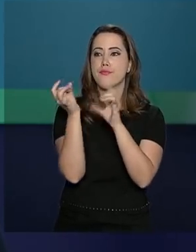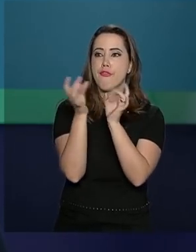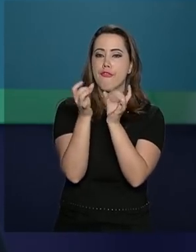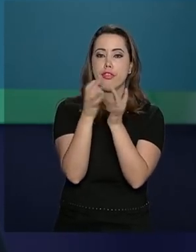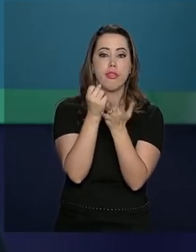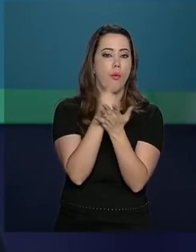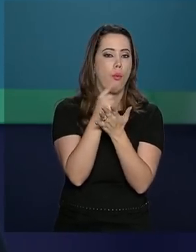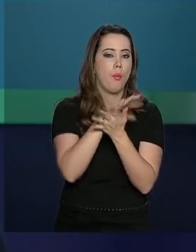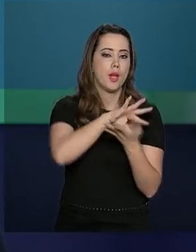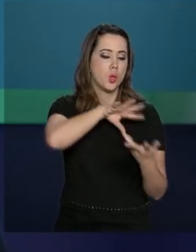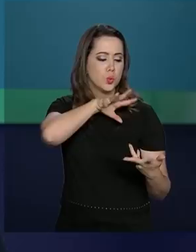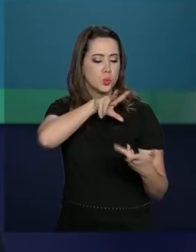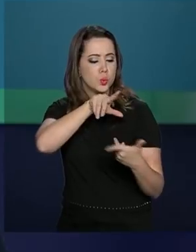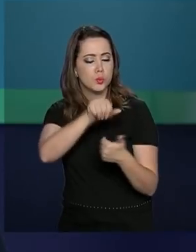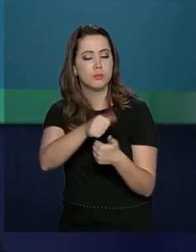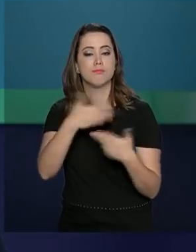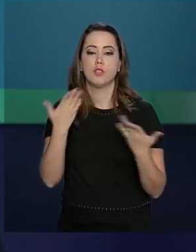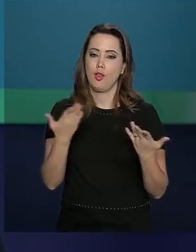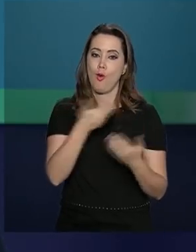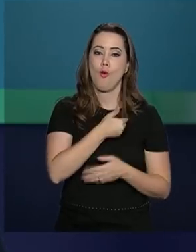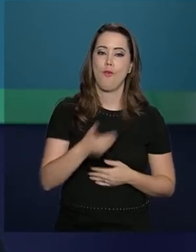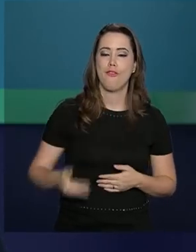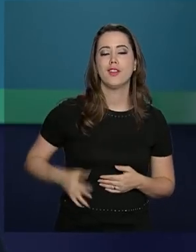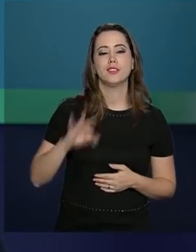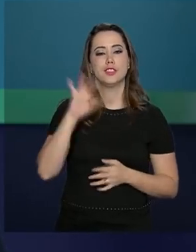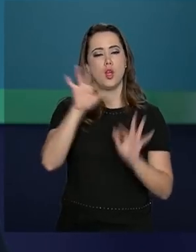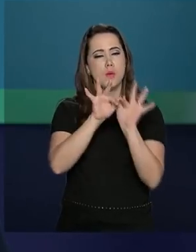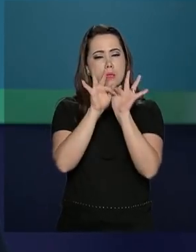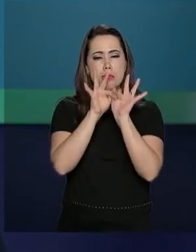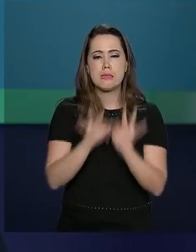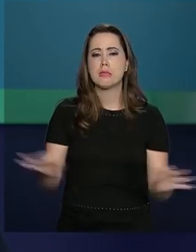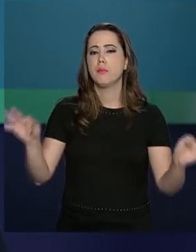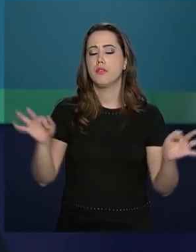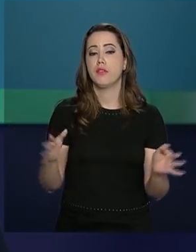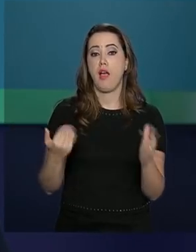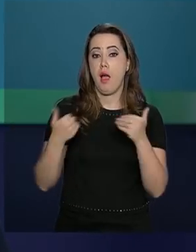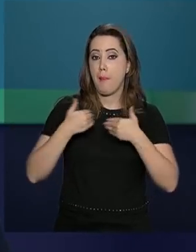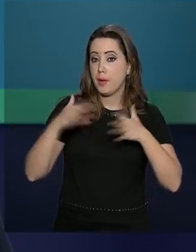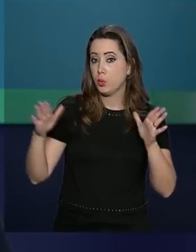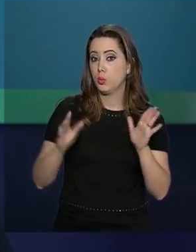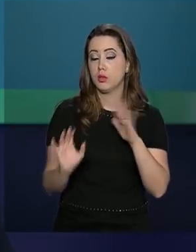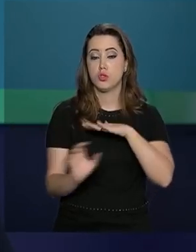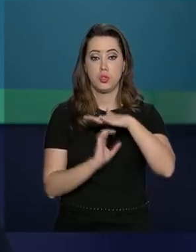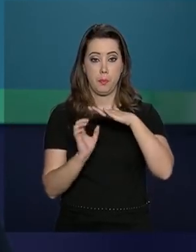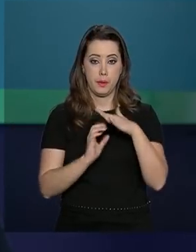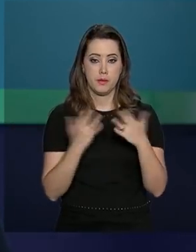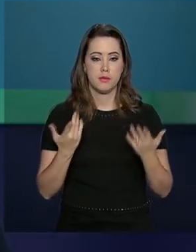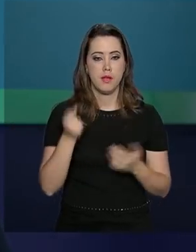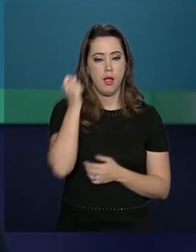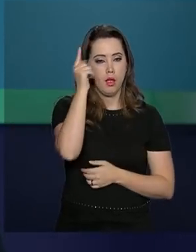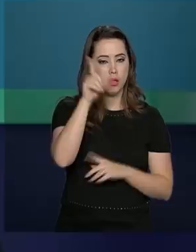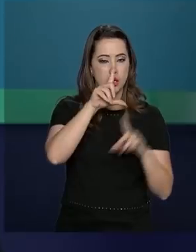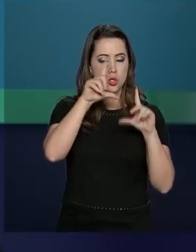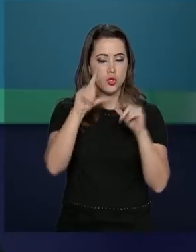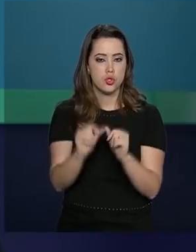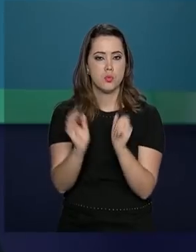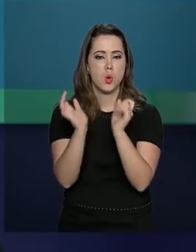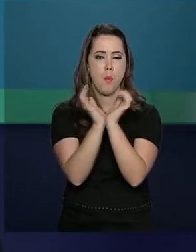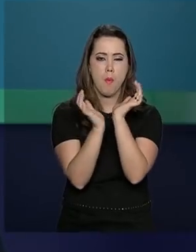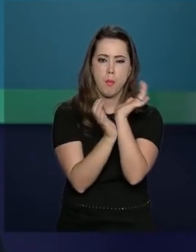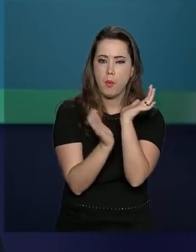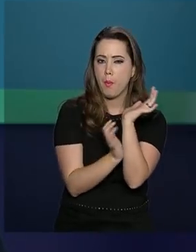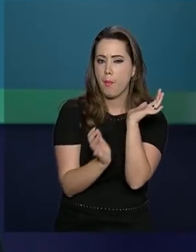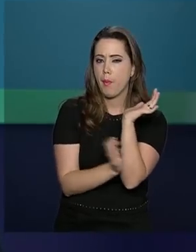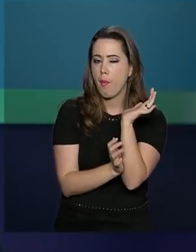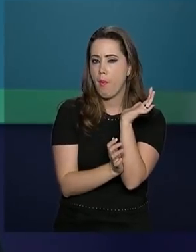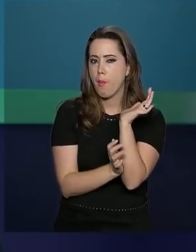Para isso, o governo federal vai simplificar os processos na hora de abrir uma empresa, por exemplo. A ideia é reduzir burocracia